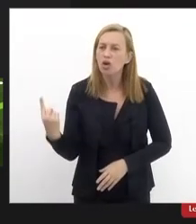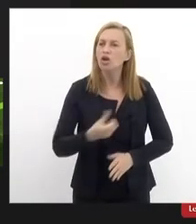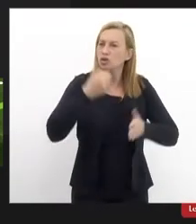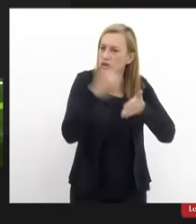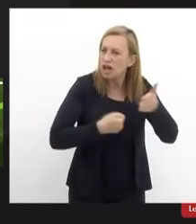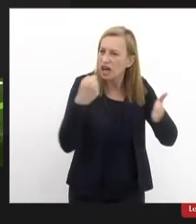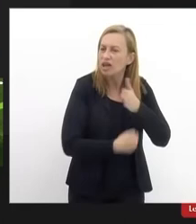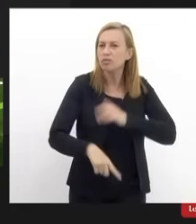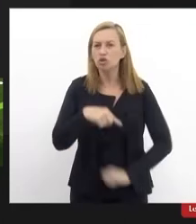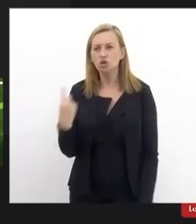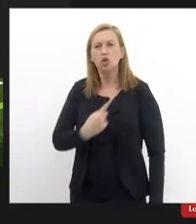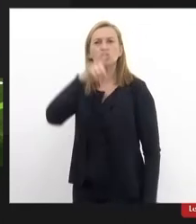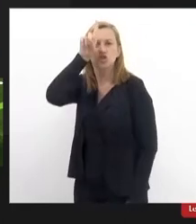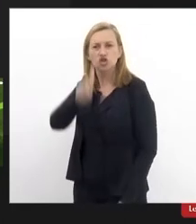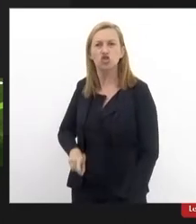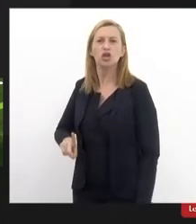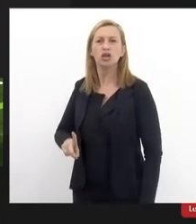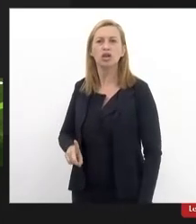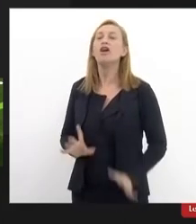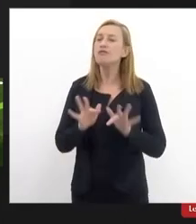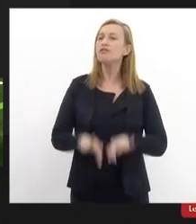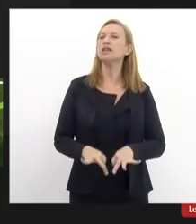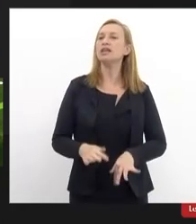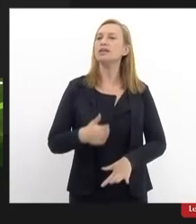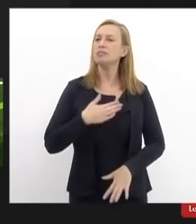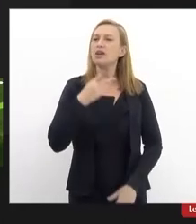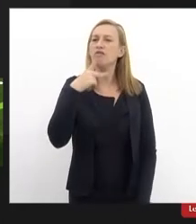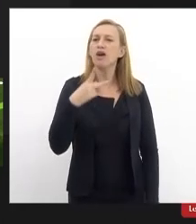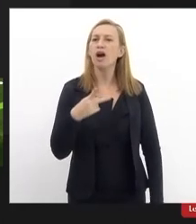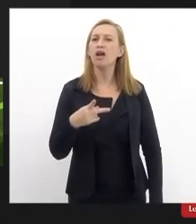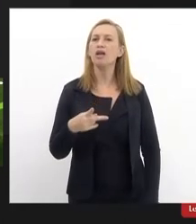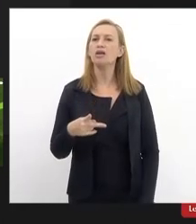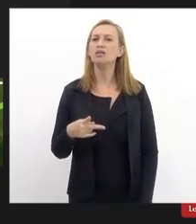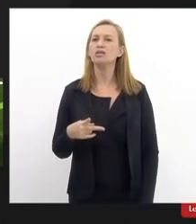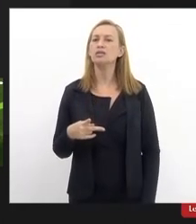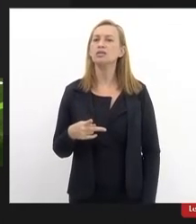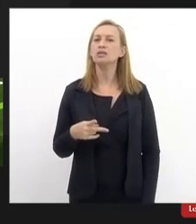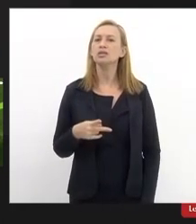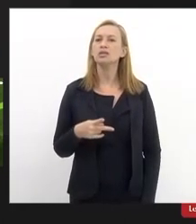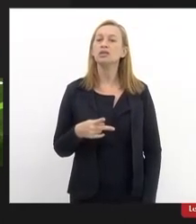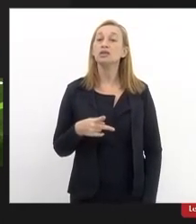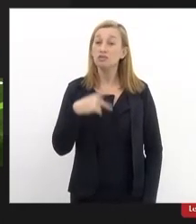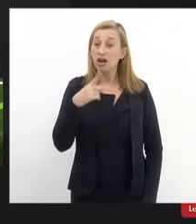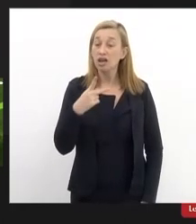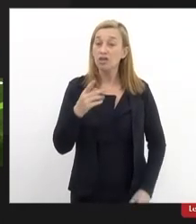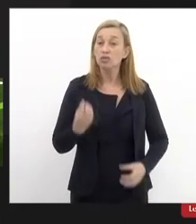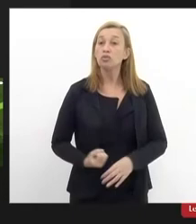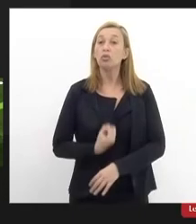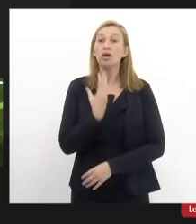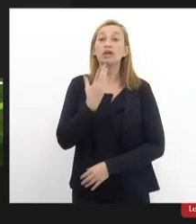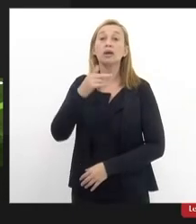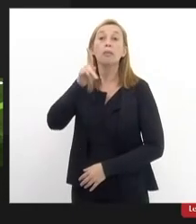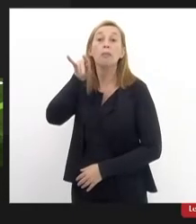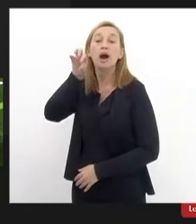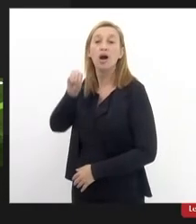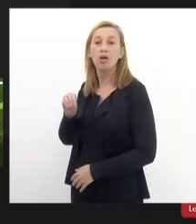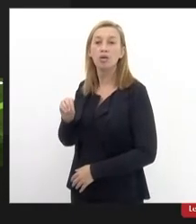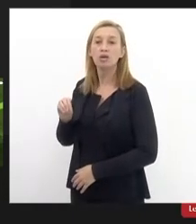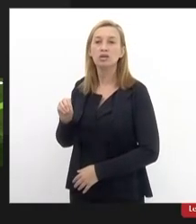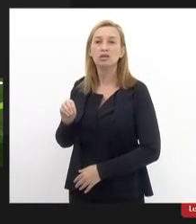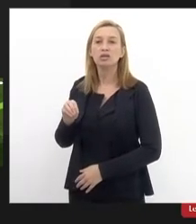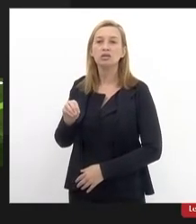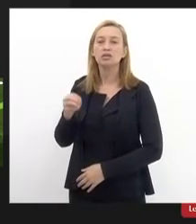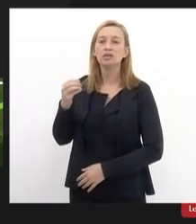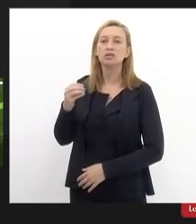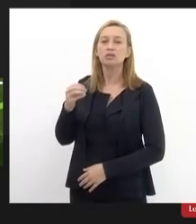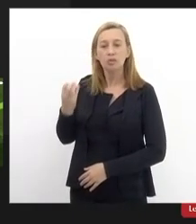direitos termino aqui minha fala replicando palavras do poeta Paulo Sabino no seu poema